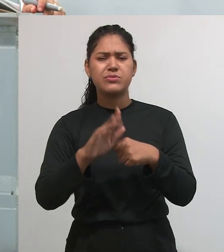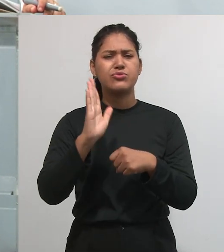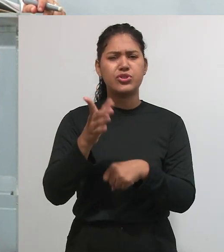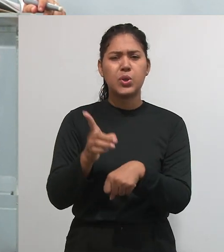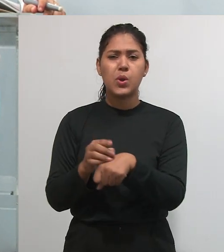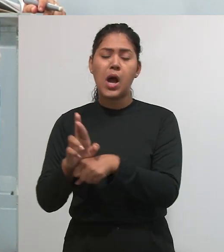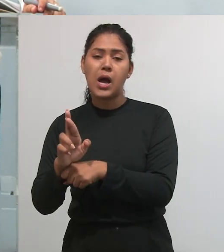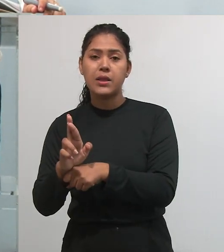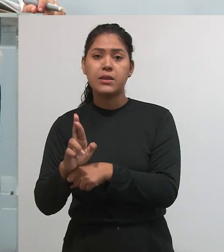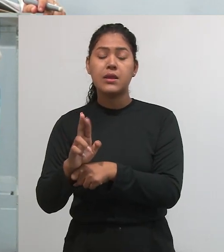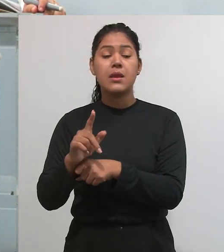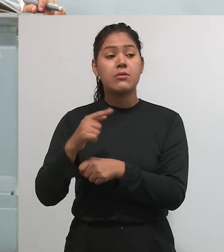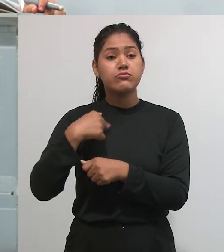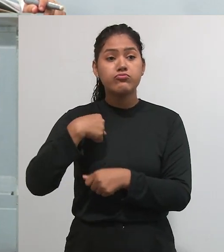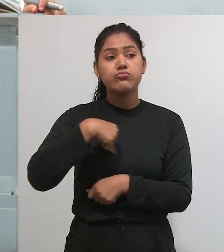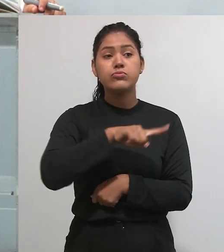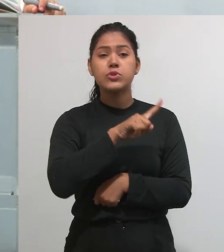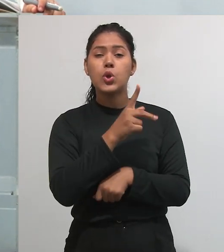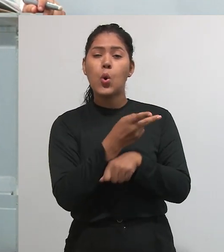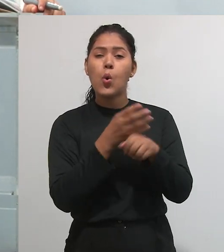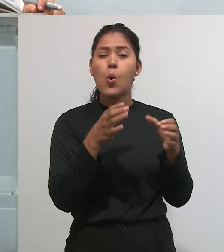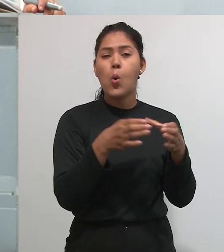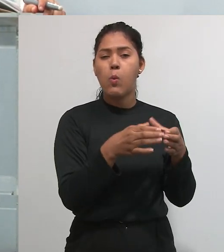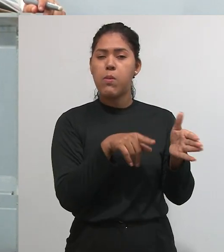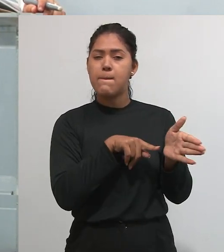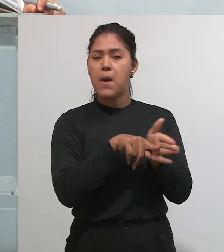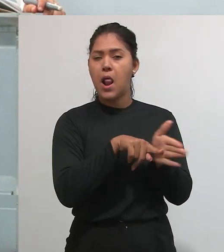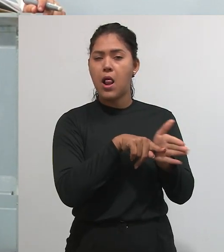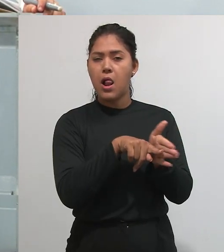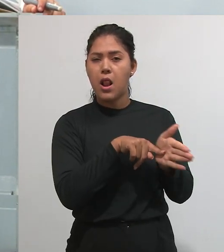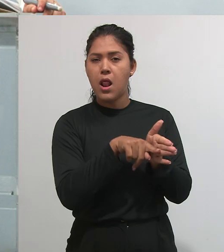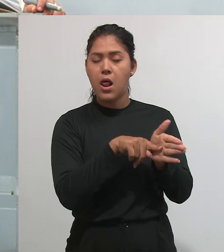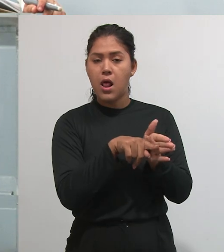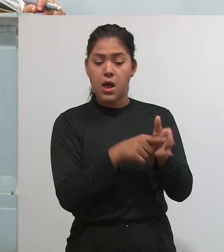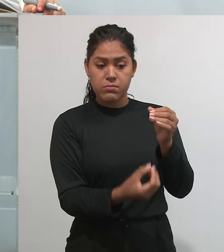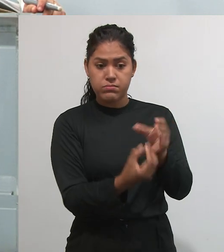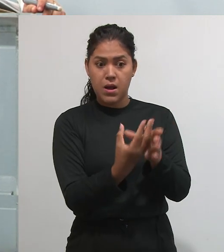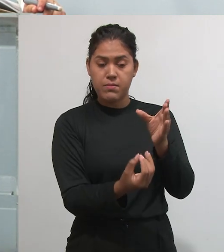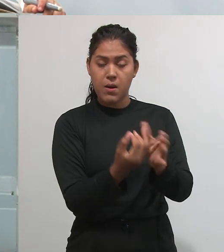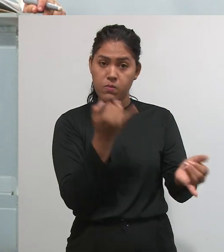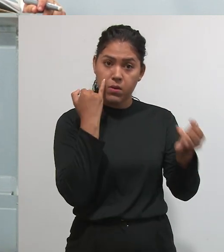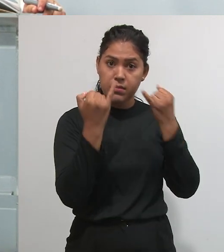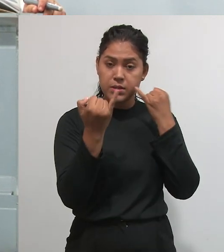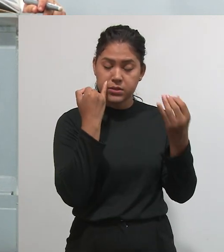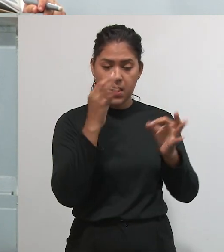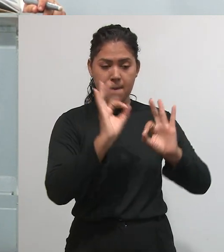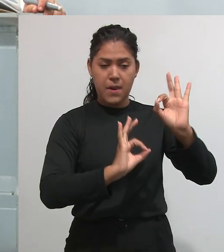doutorado, e participa de um grupo de pesquisa, e seu grupo de pesquisa está produzindo conhecimento.